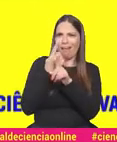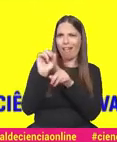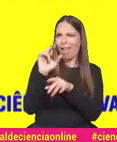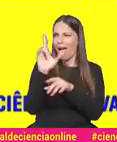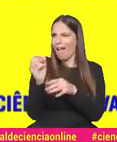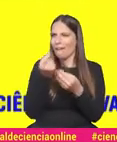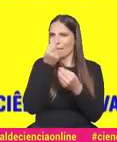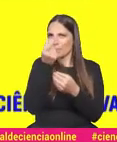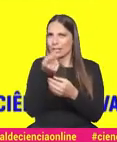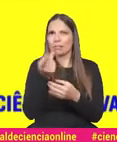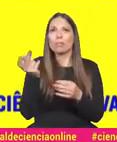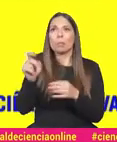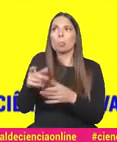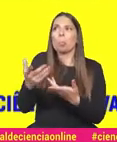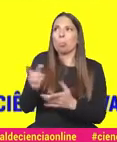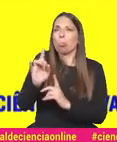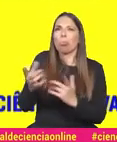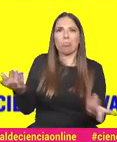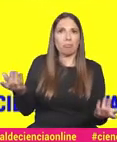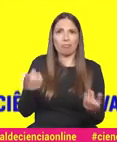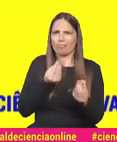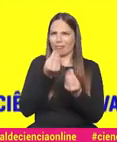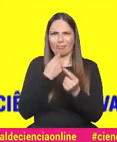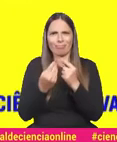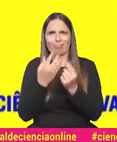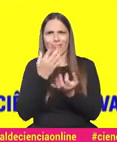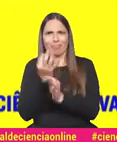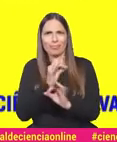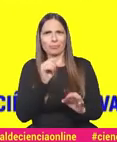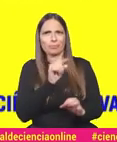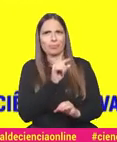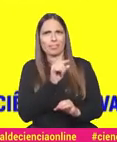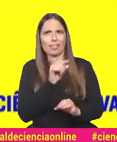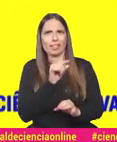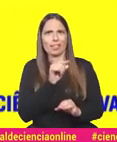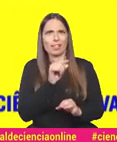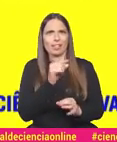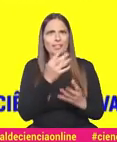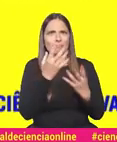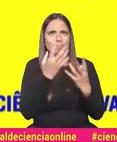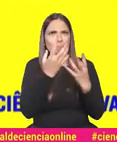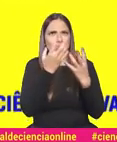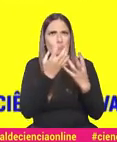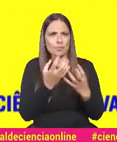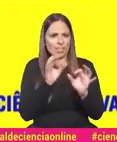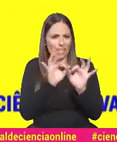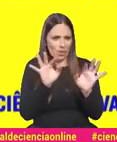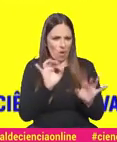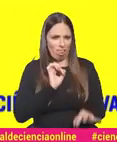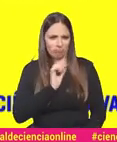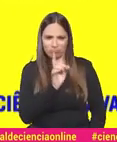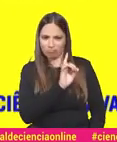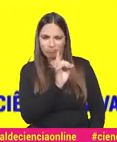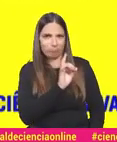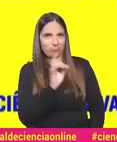O que que está a acontecer neste momento? Há aqui qualquer coisa de extraordinário. tem uma solução sobressaturada. Ele não tinha uma solução igual à minha. Pois não?